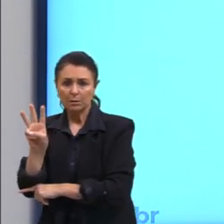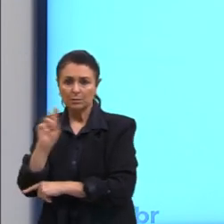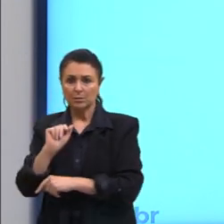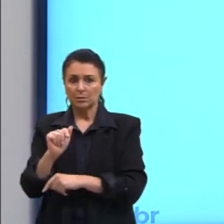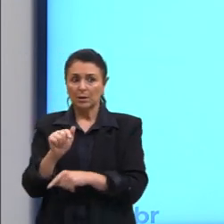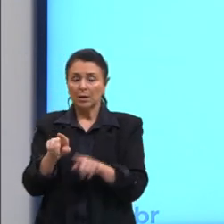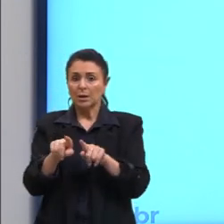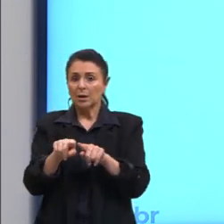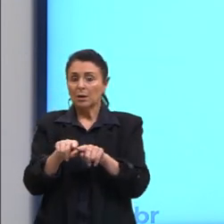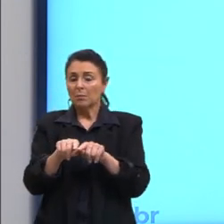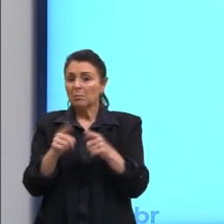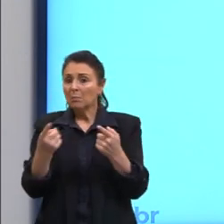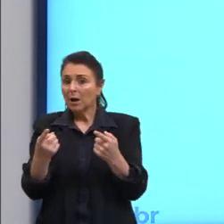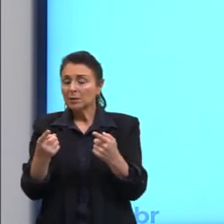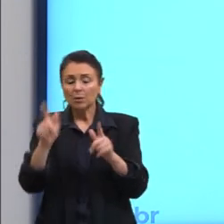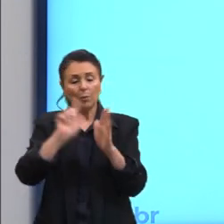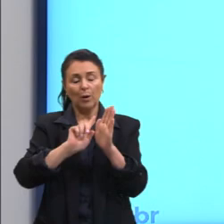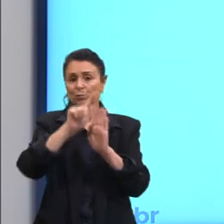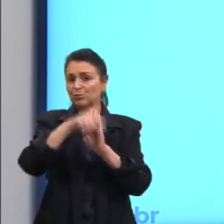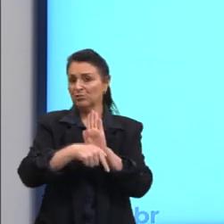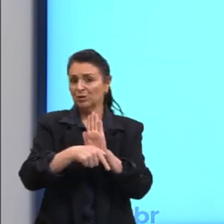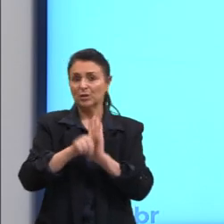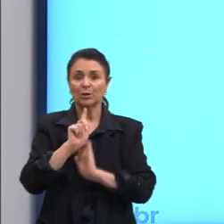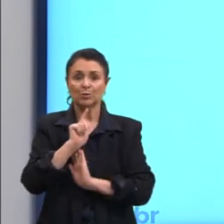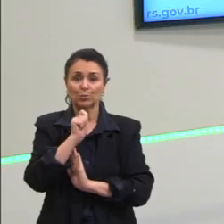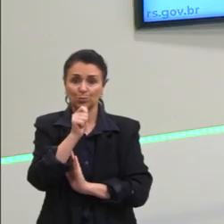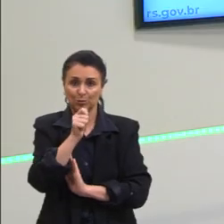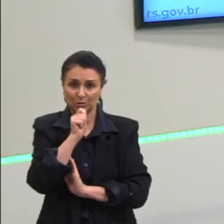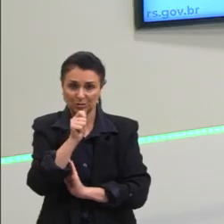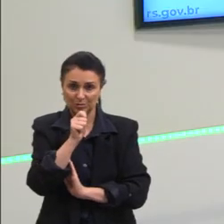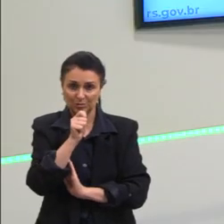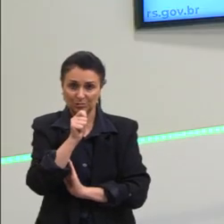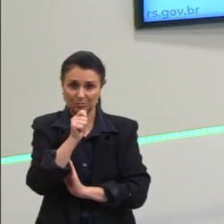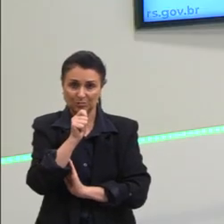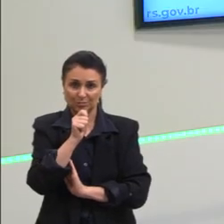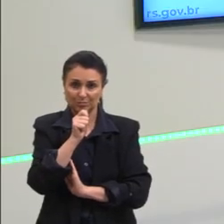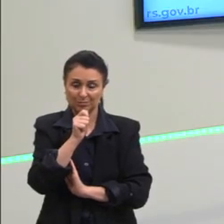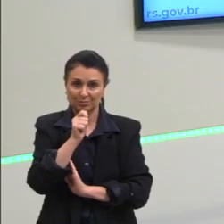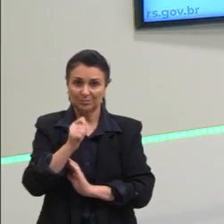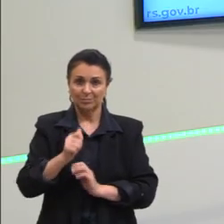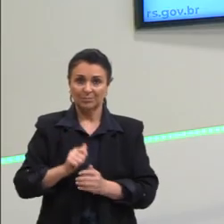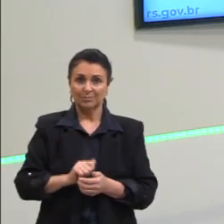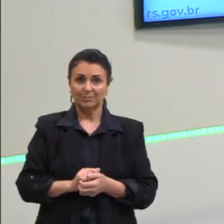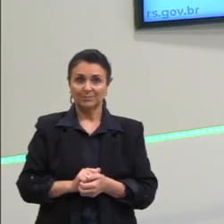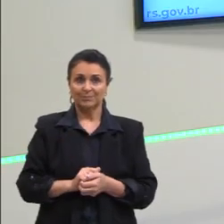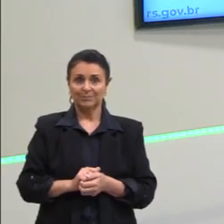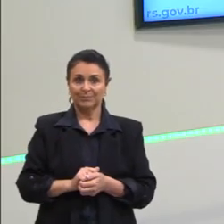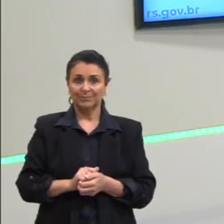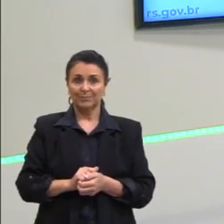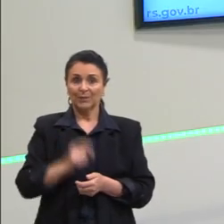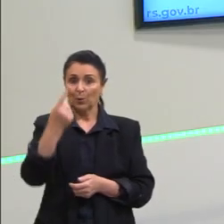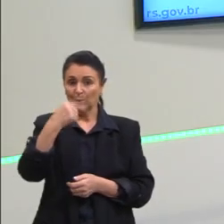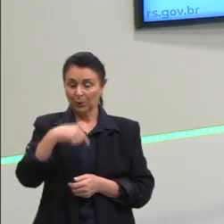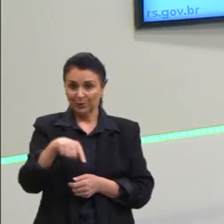de não ser um gênero jornalístico diretamente. Então, aqui,